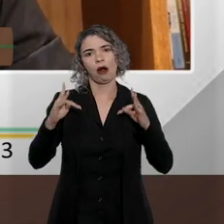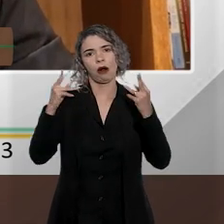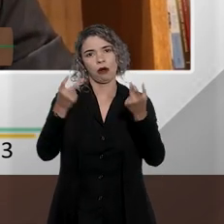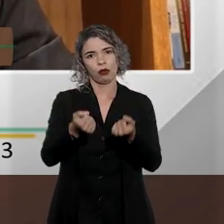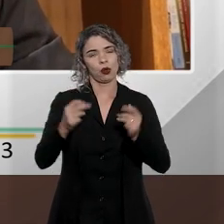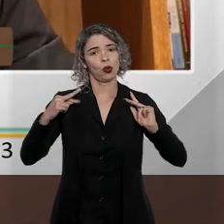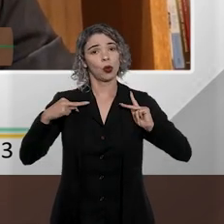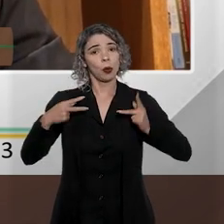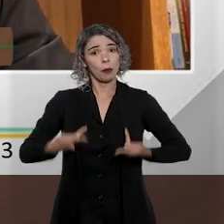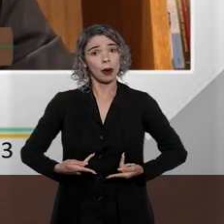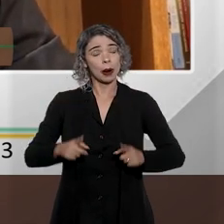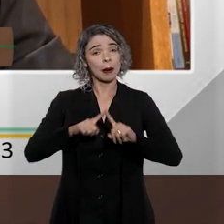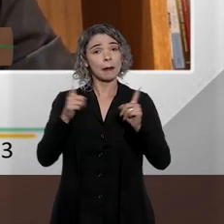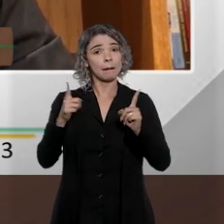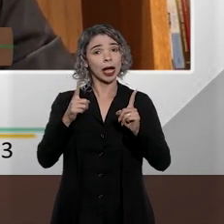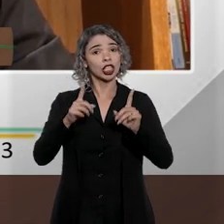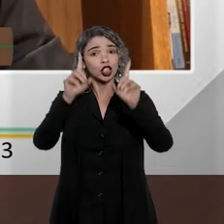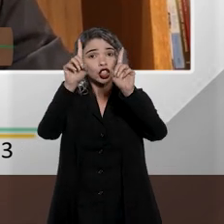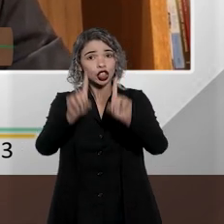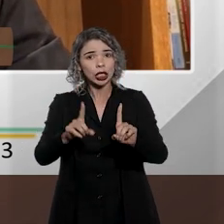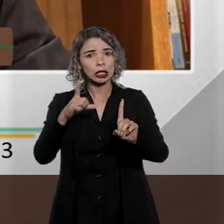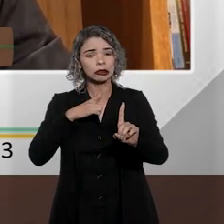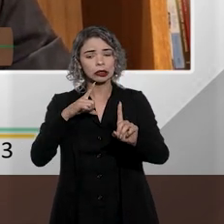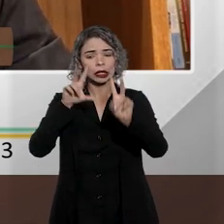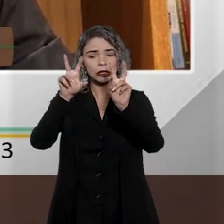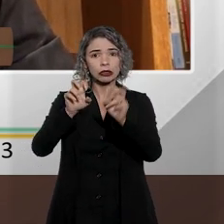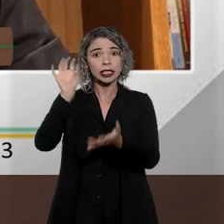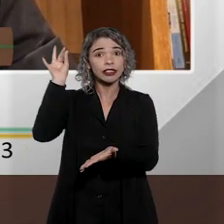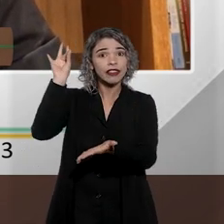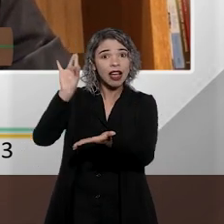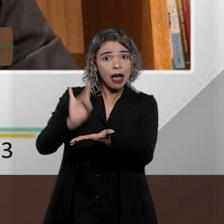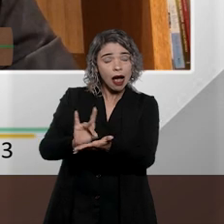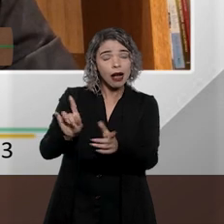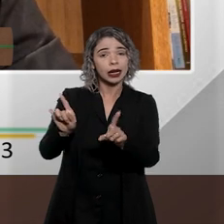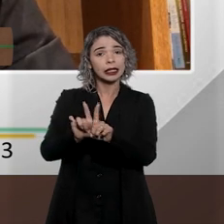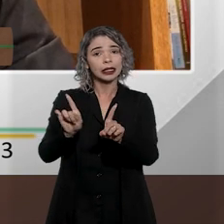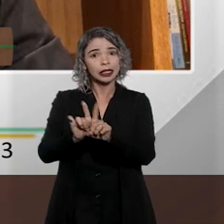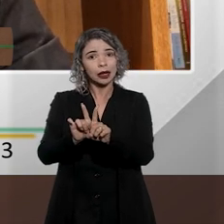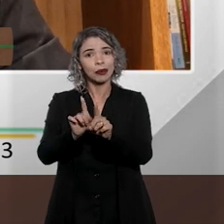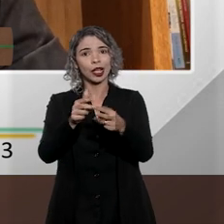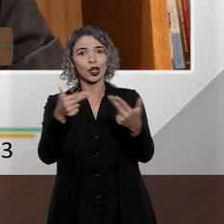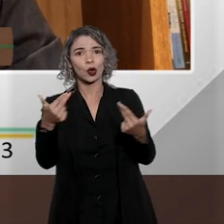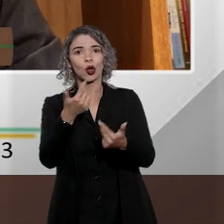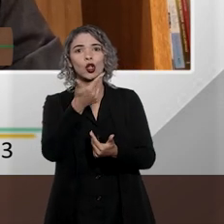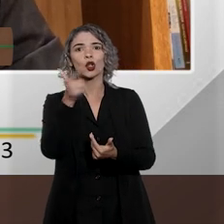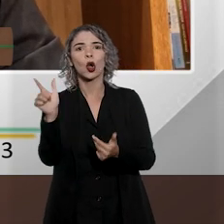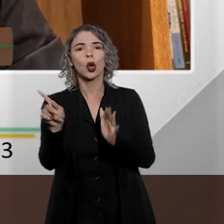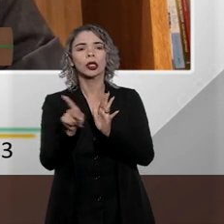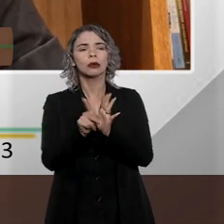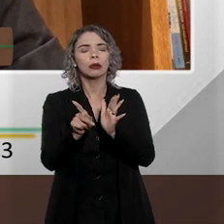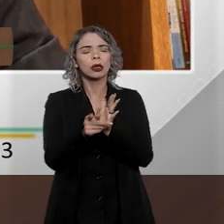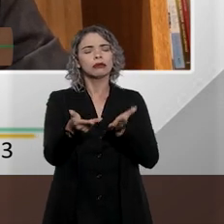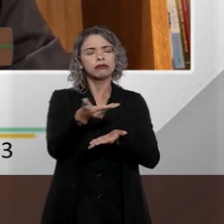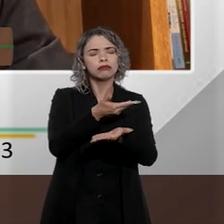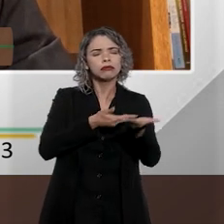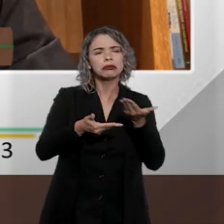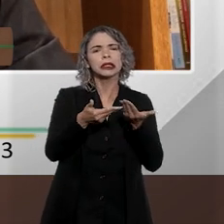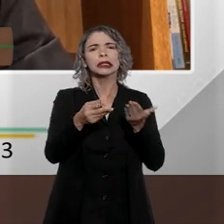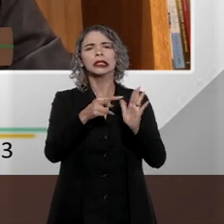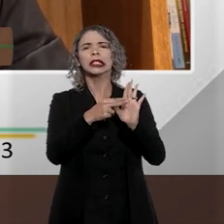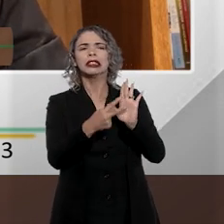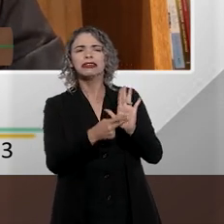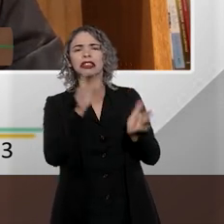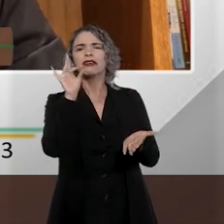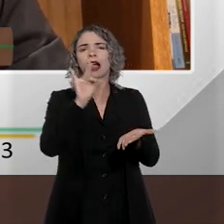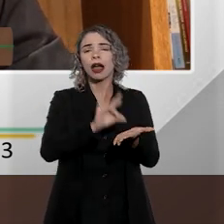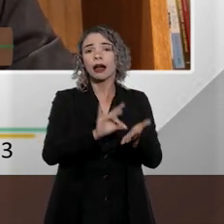Mas, como o direito trata não apenas daquilo que é real, mas também daquilo que é tratado como real, que é definido como